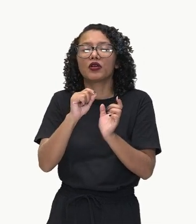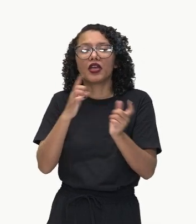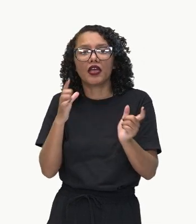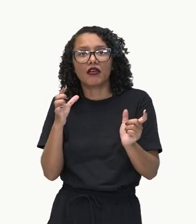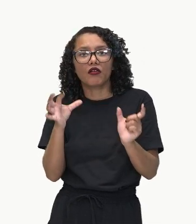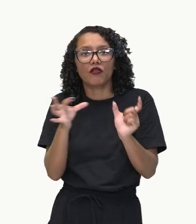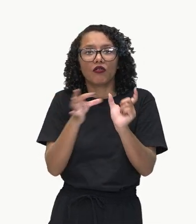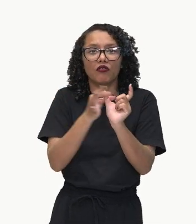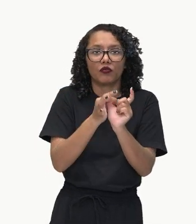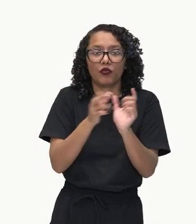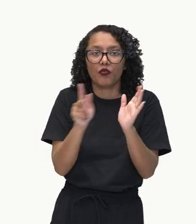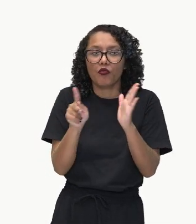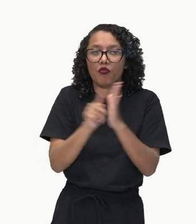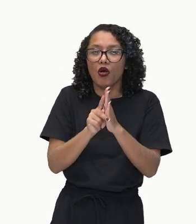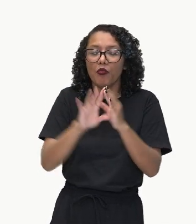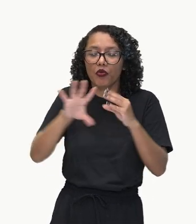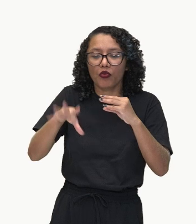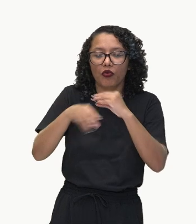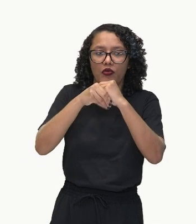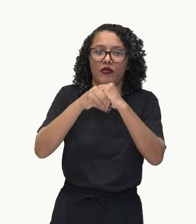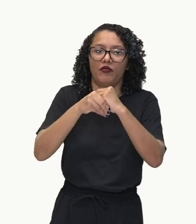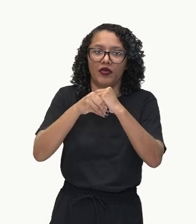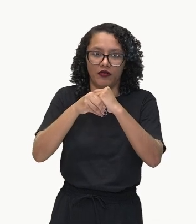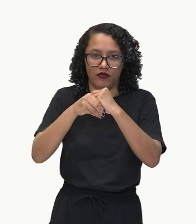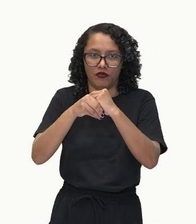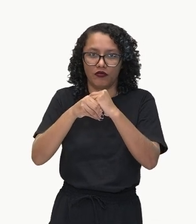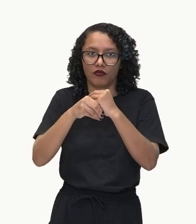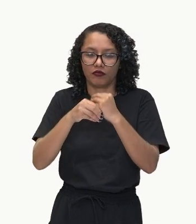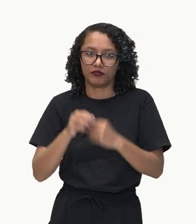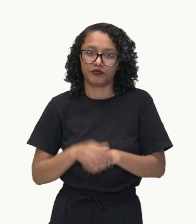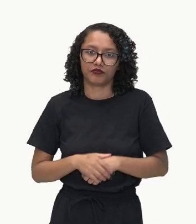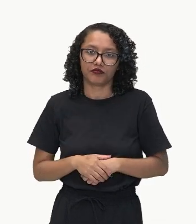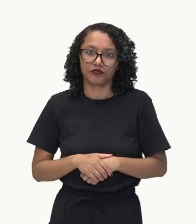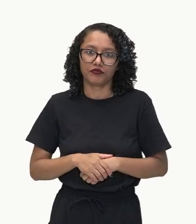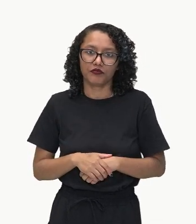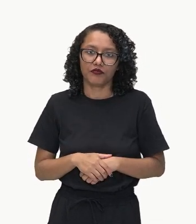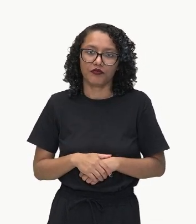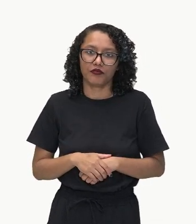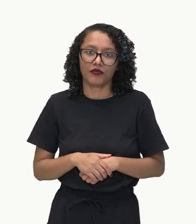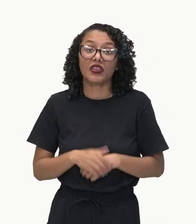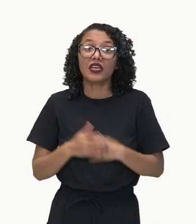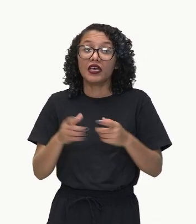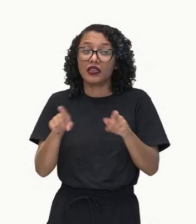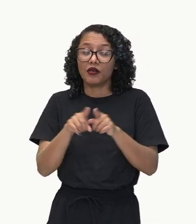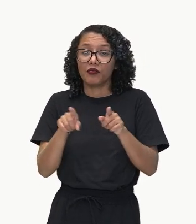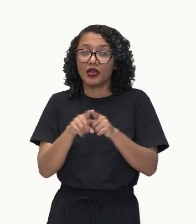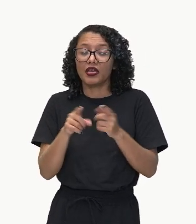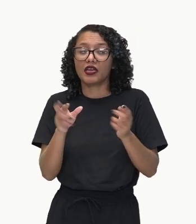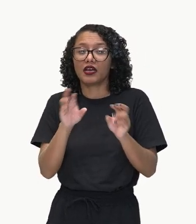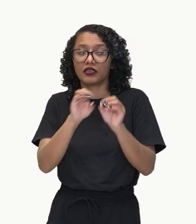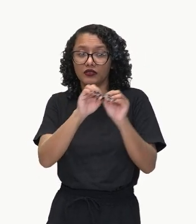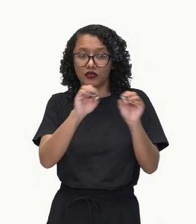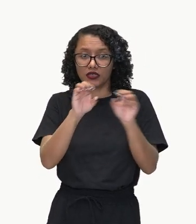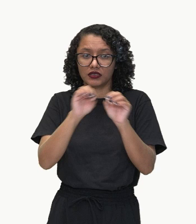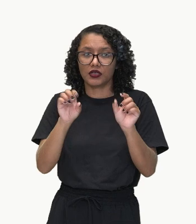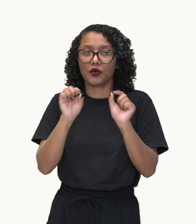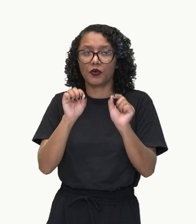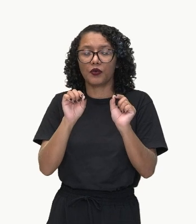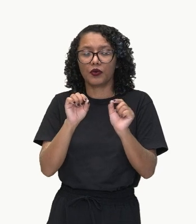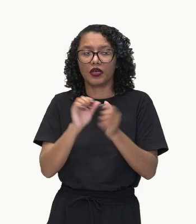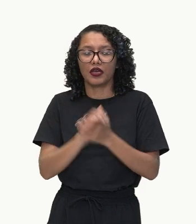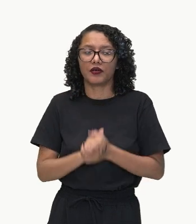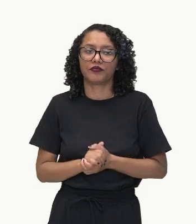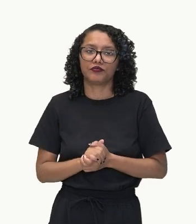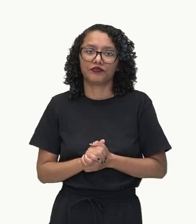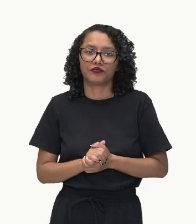soma de informações. Ok? Então, como as orações estão coordenadas entre si, mas essa coordenação não é feita com